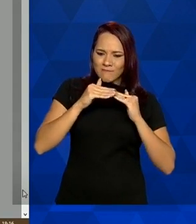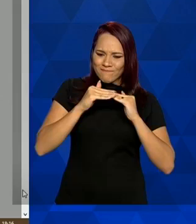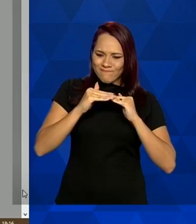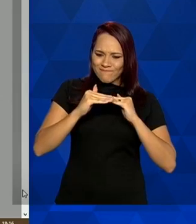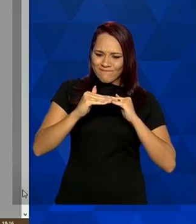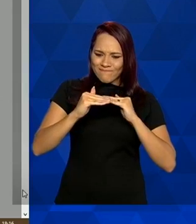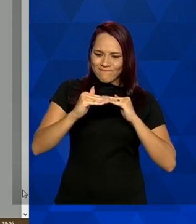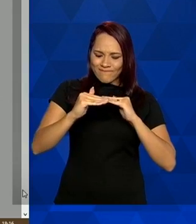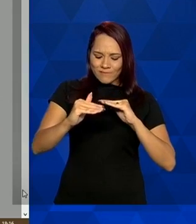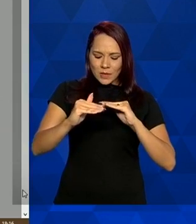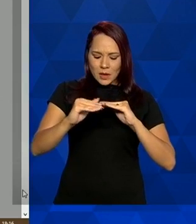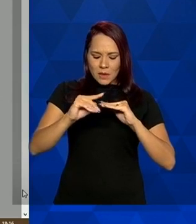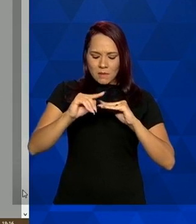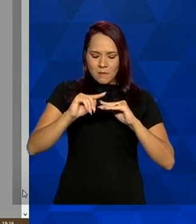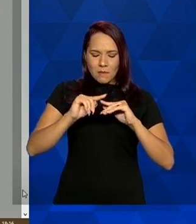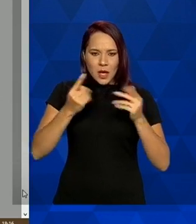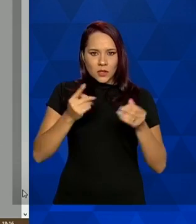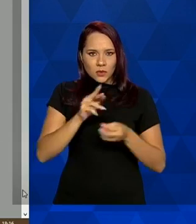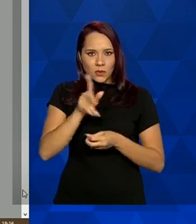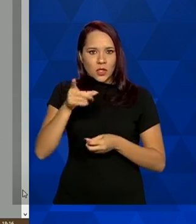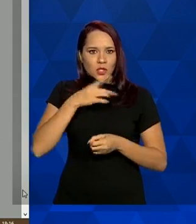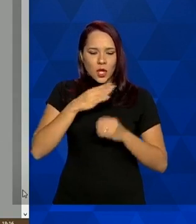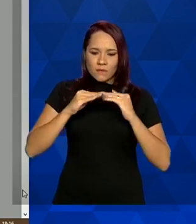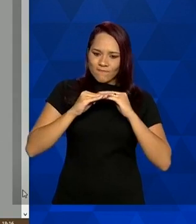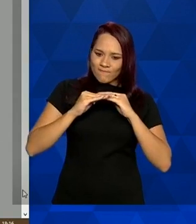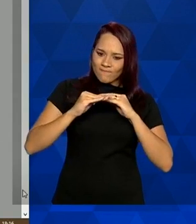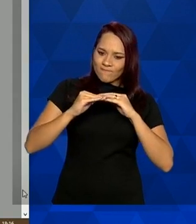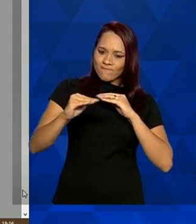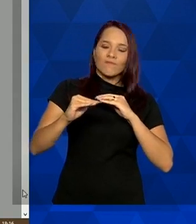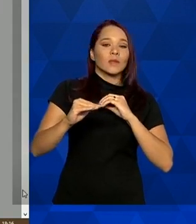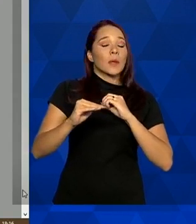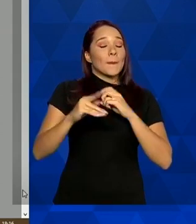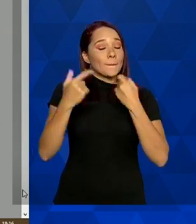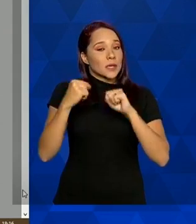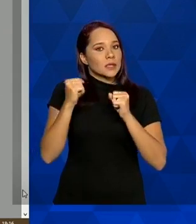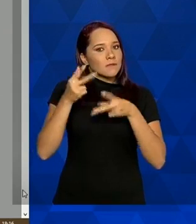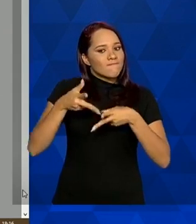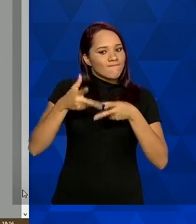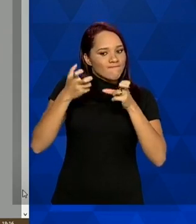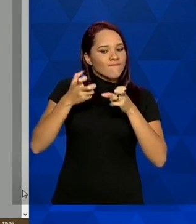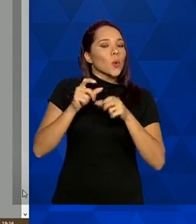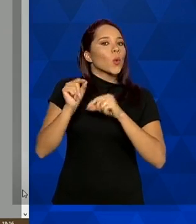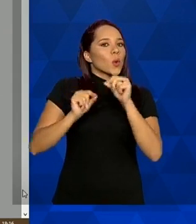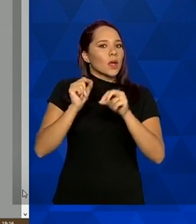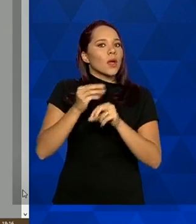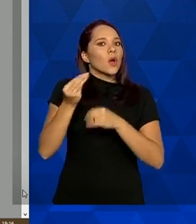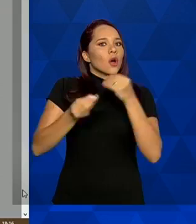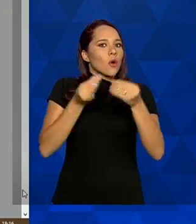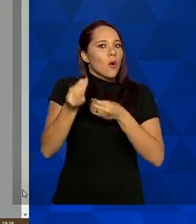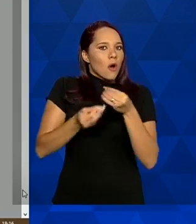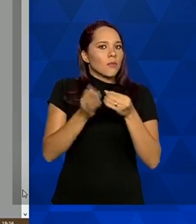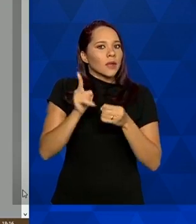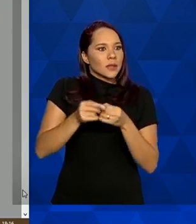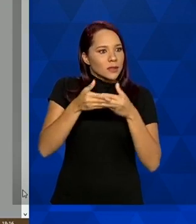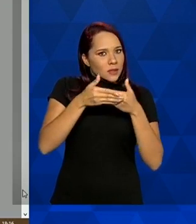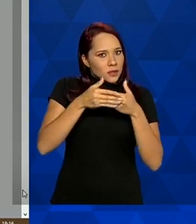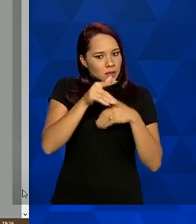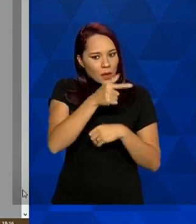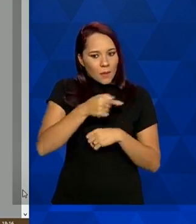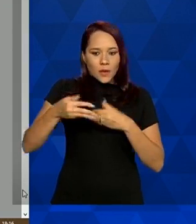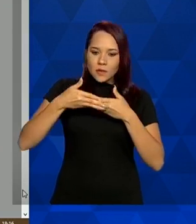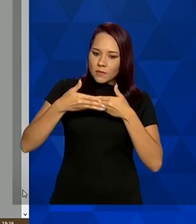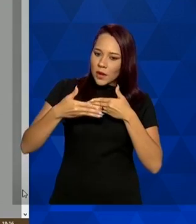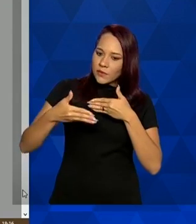não necessariamente a gente pode considerar como uma estabilização. Nós precisamos observar justamente o comportamento das próximas semanas